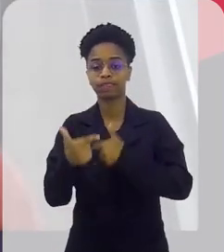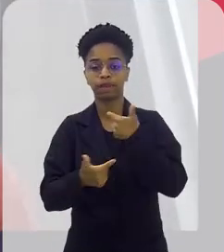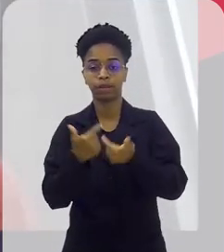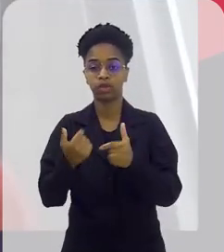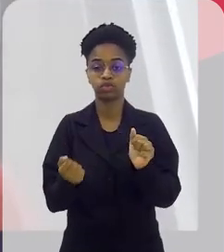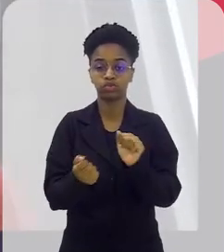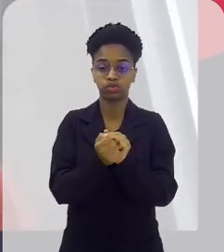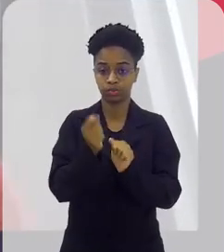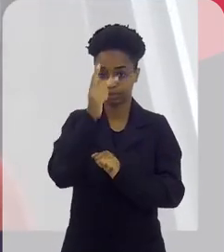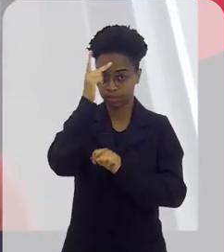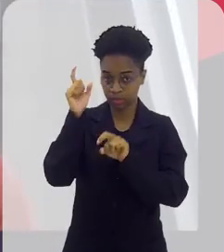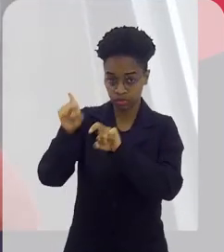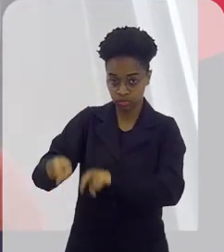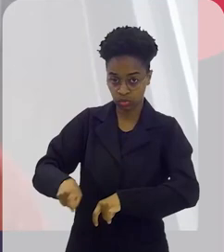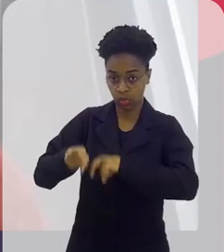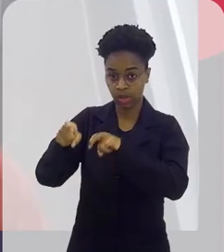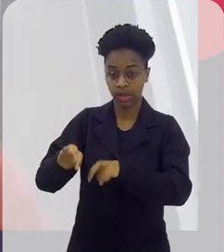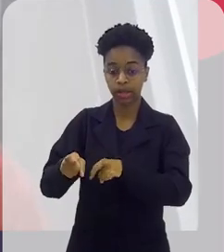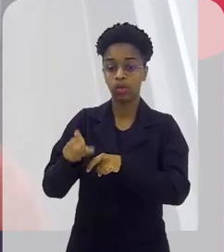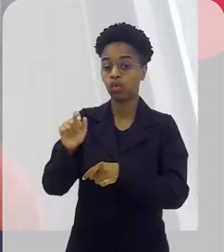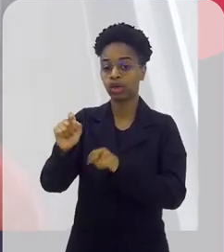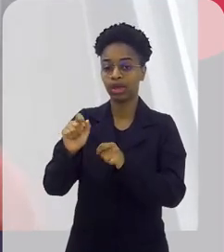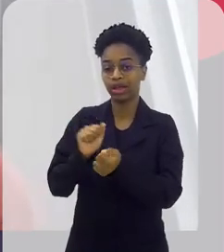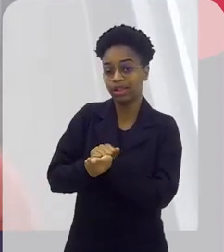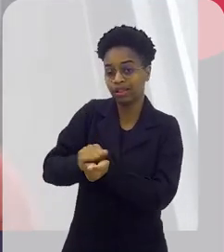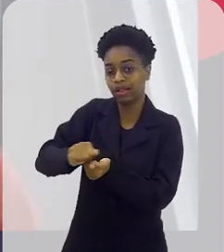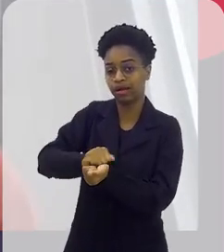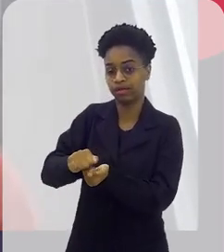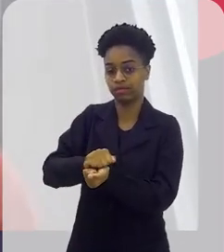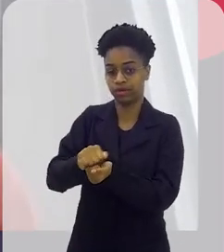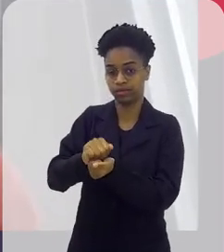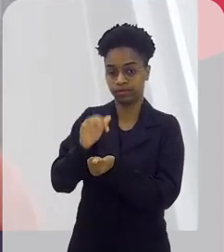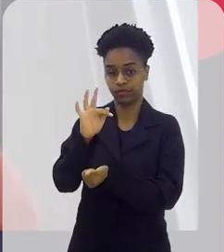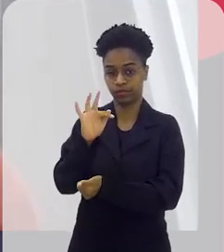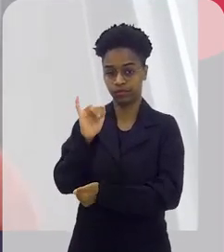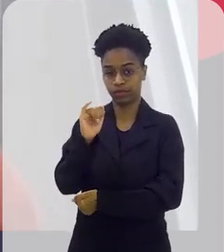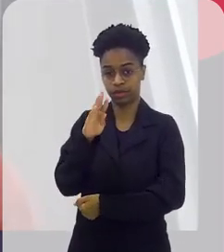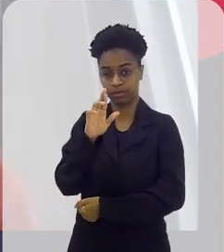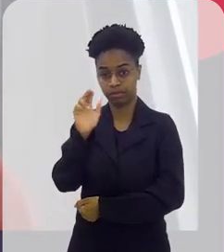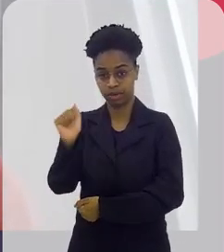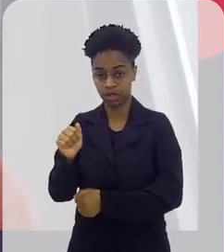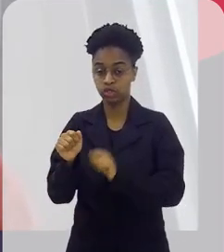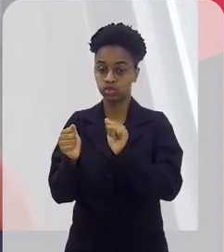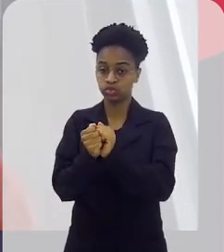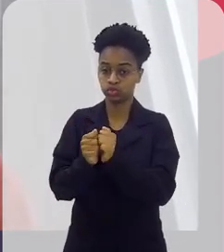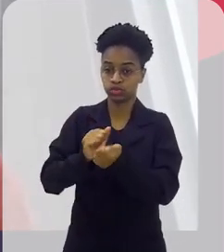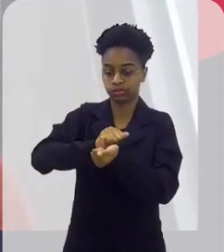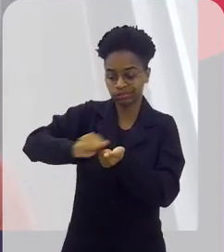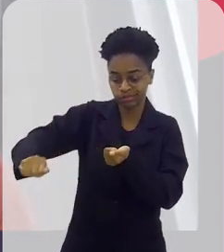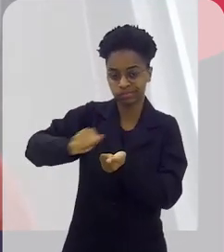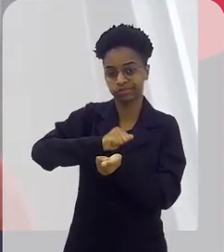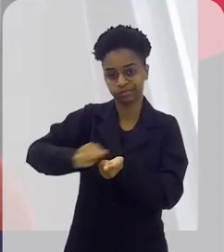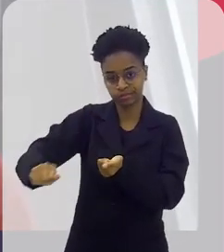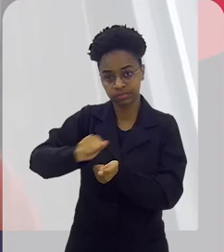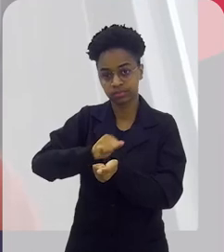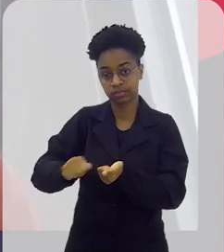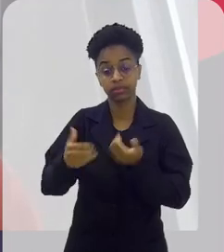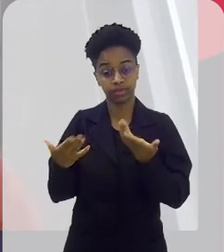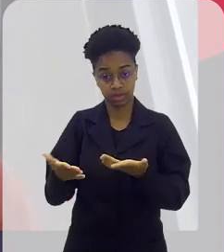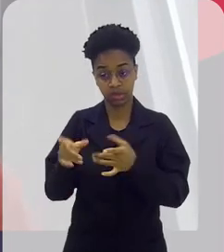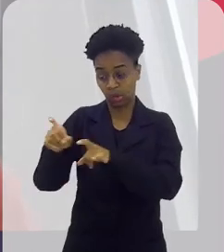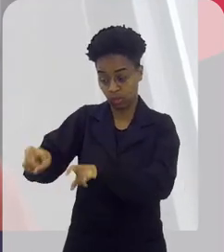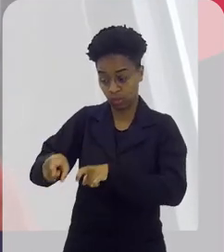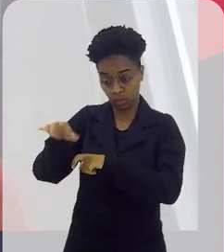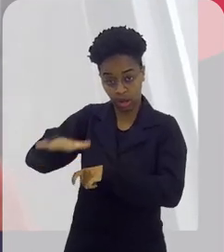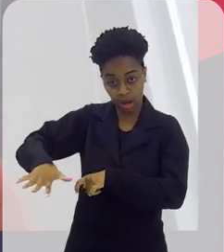junto com os produtores de lavagem das fibras, junto com uma escovação. Então, no campo